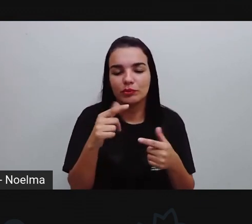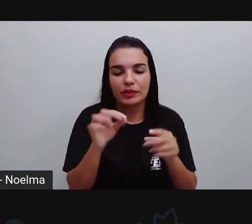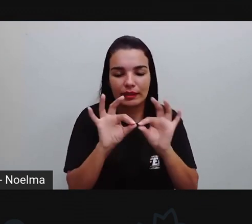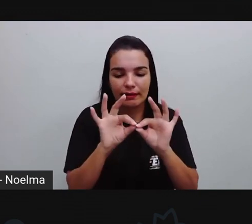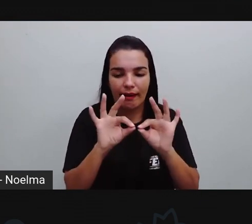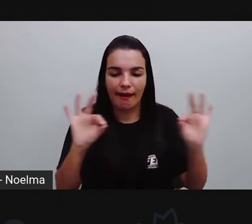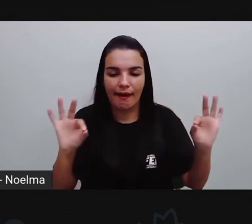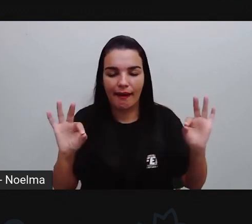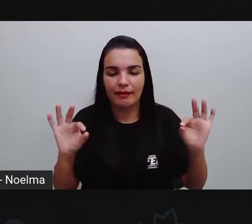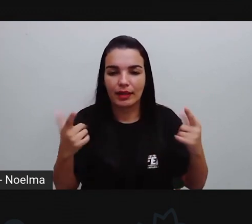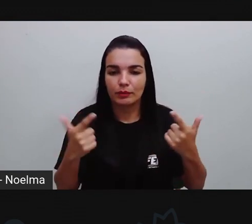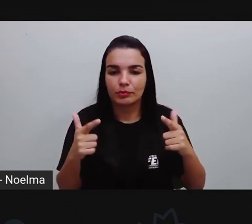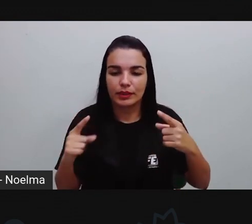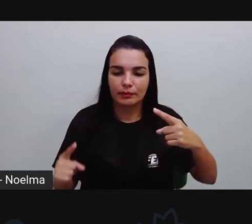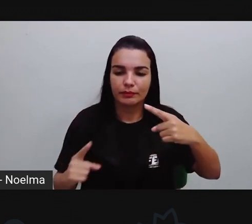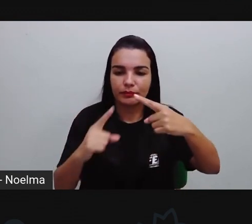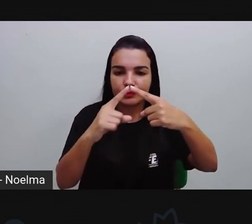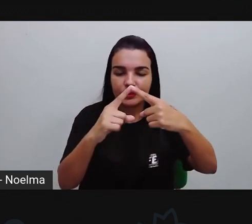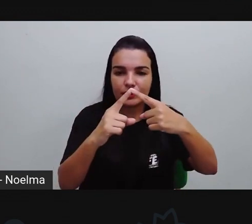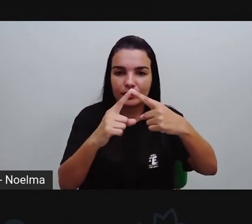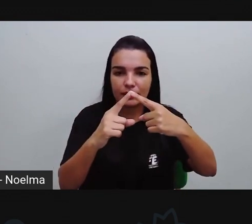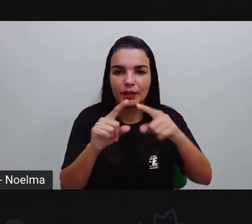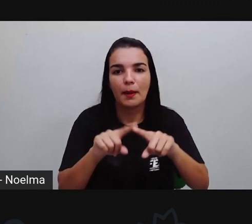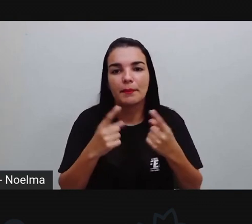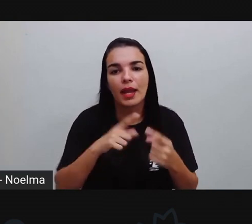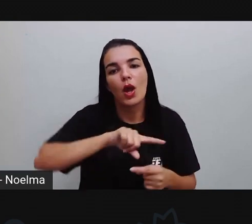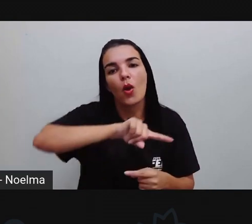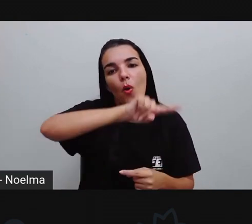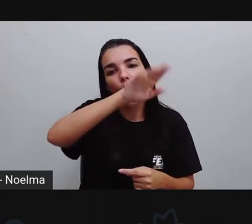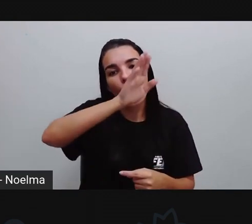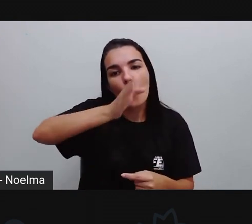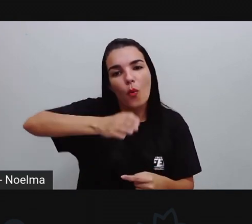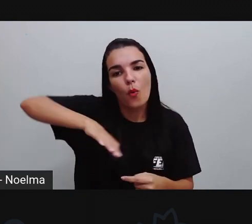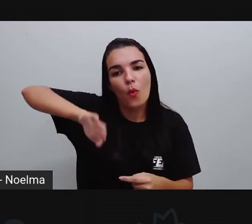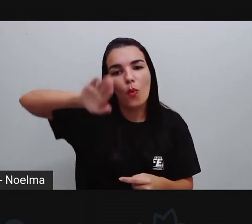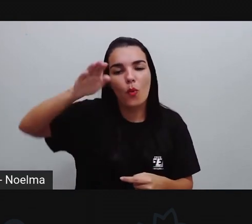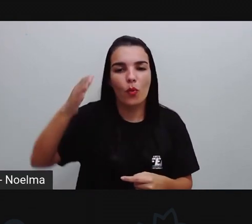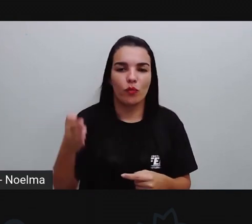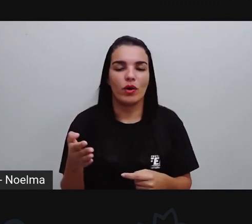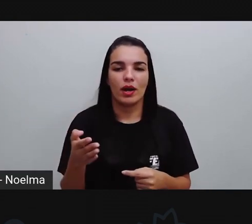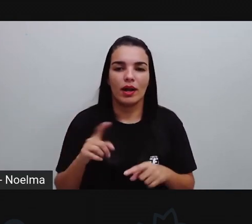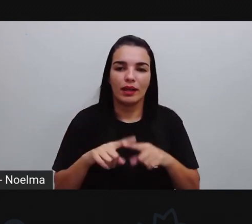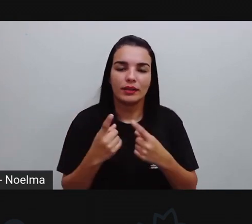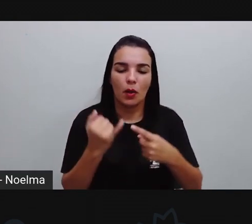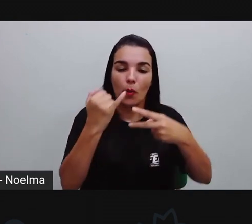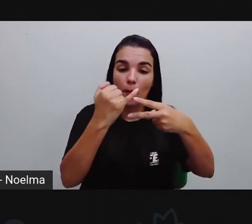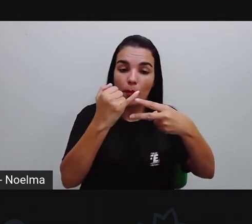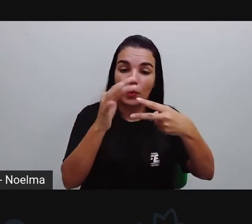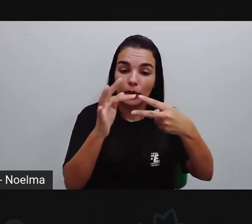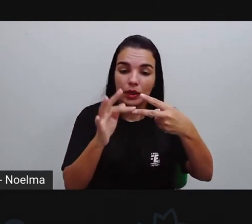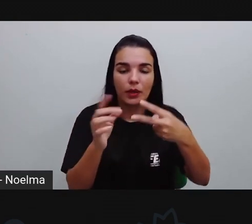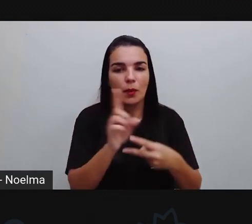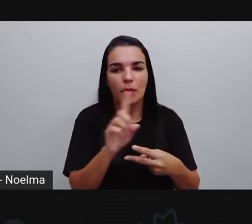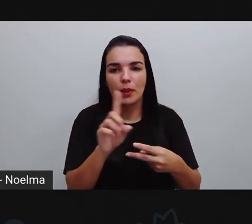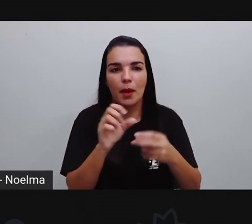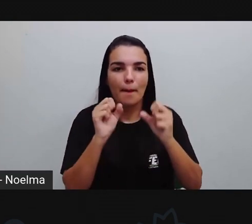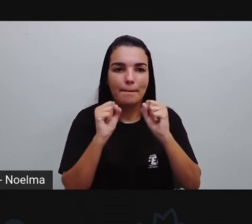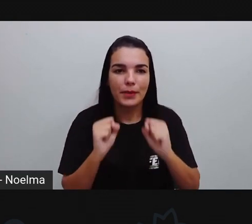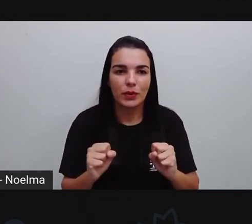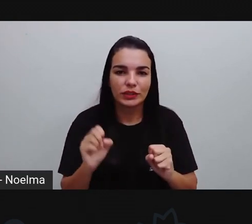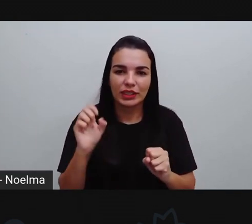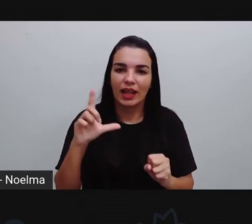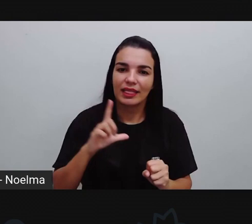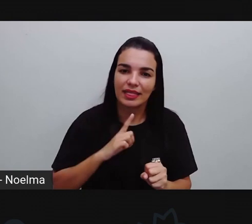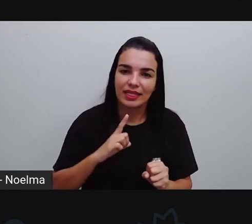e são formados por curvas. Um polígono não pode ter curvas, ele é formado